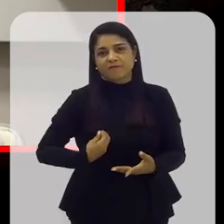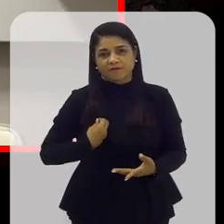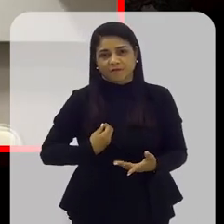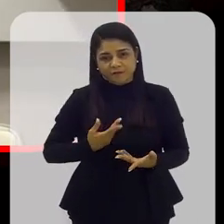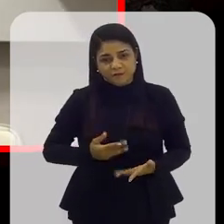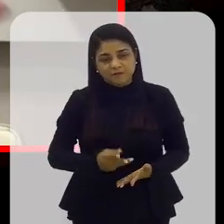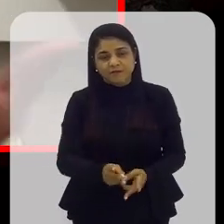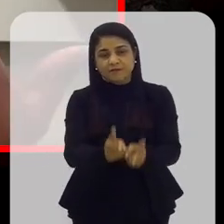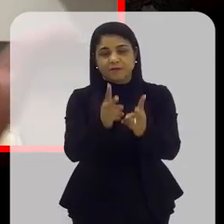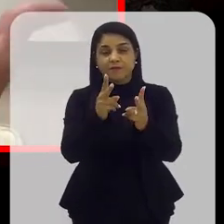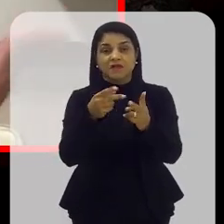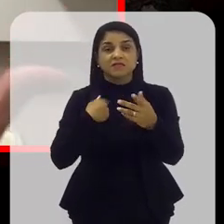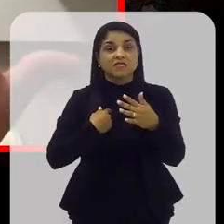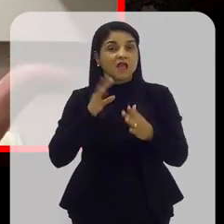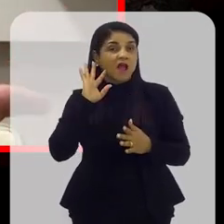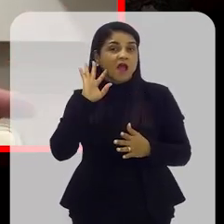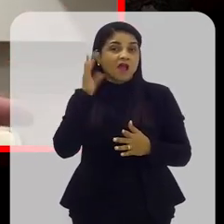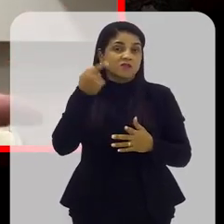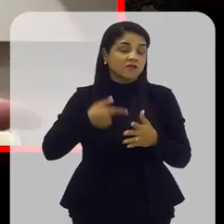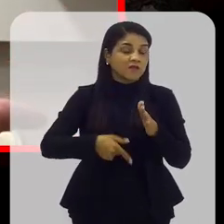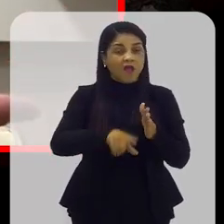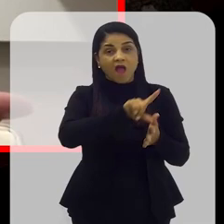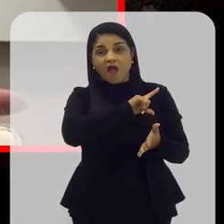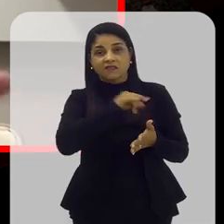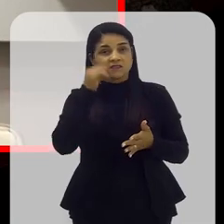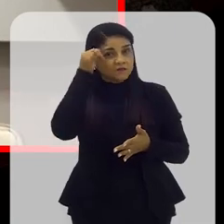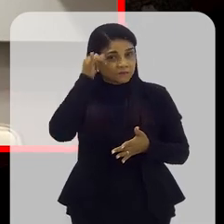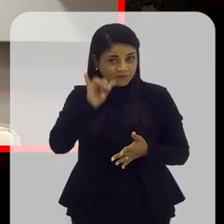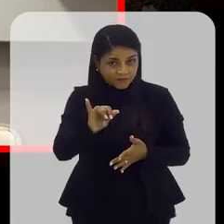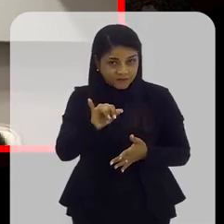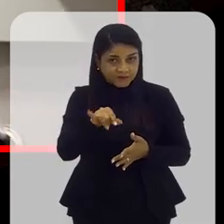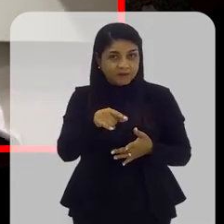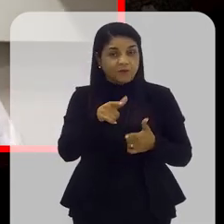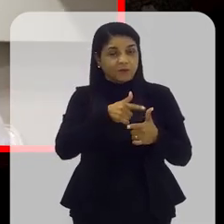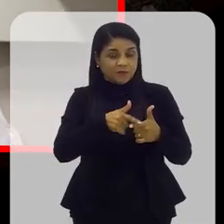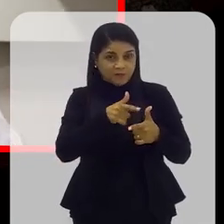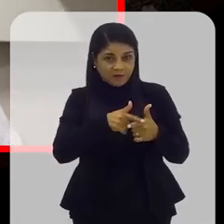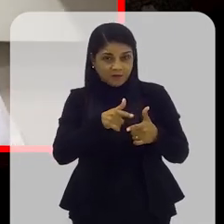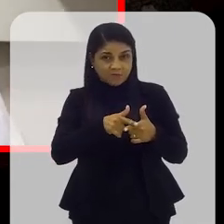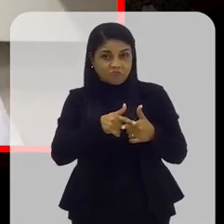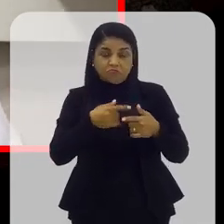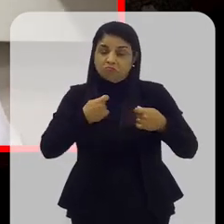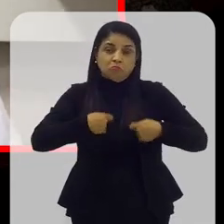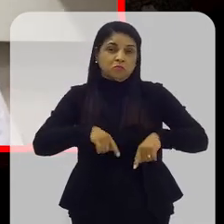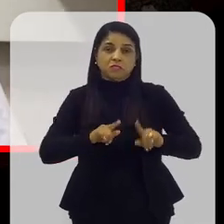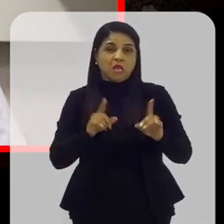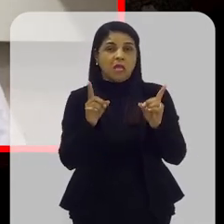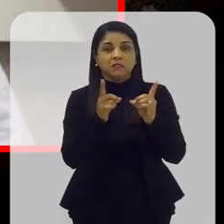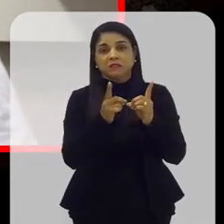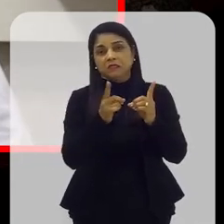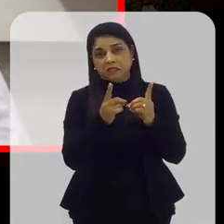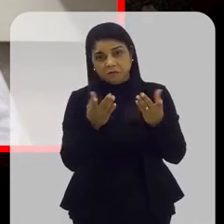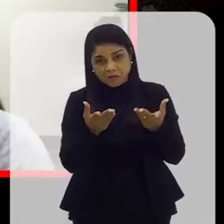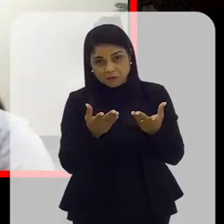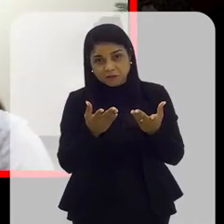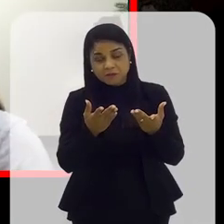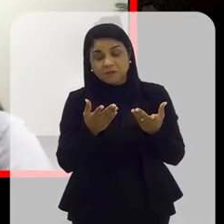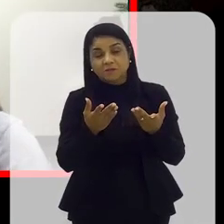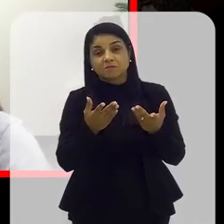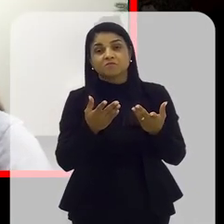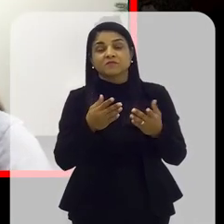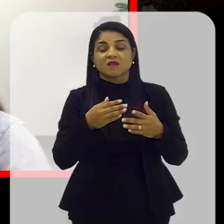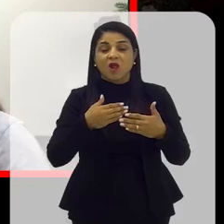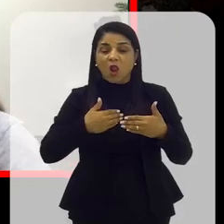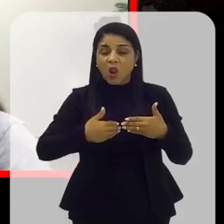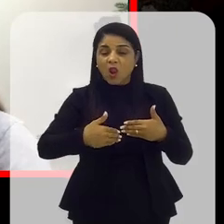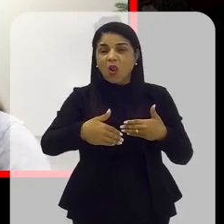Só que se a gente resolve isso lá atrás na prevenção e ele nunca precisar de nenhum tratamento, é uma coisa que a longo